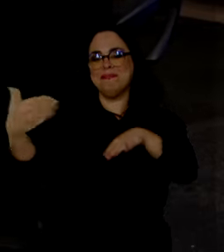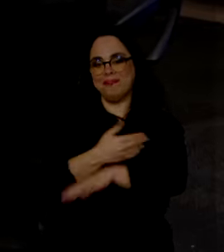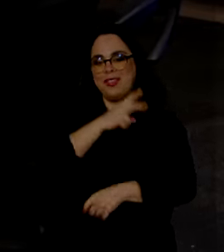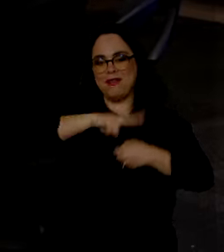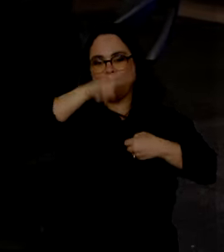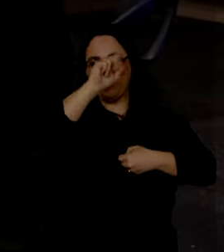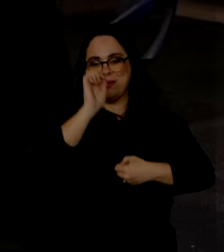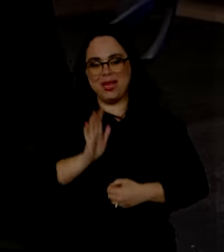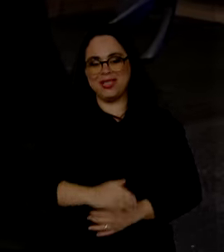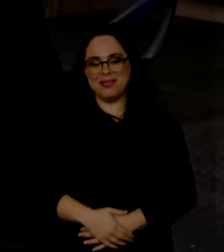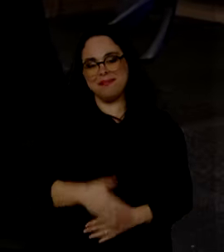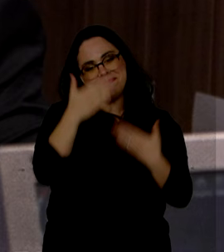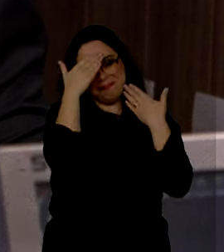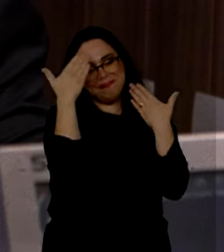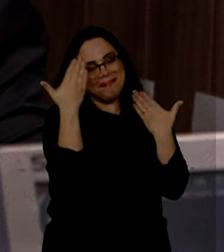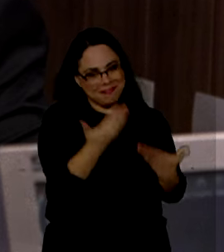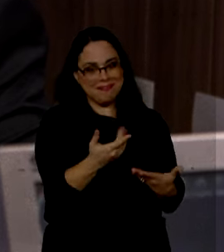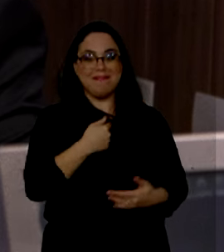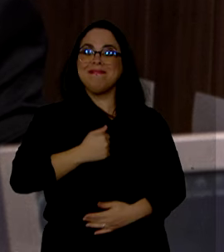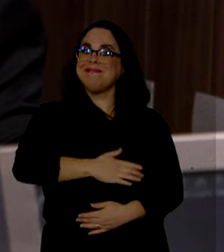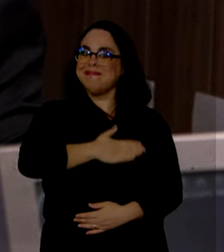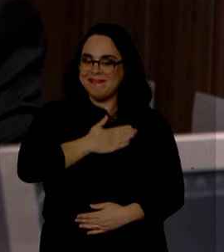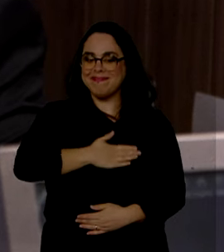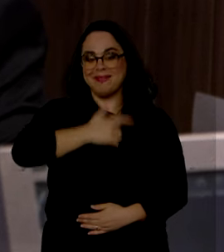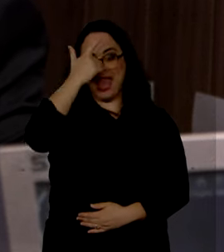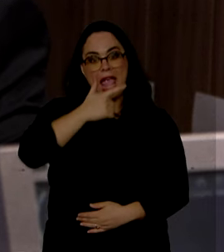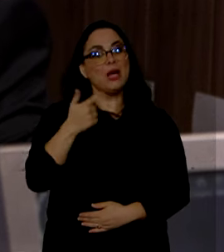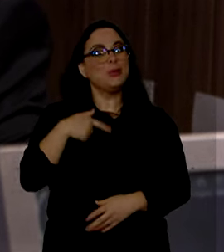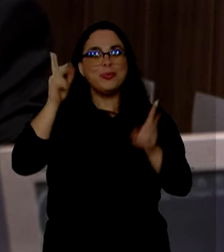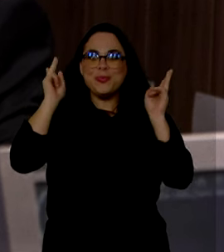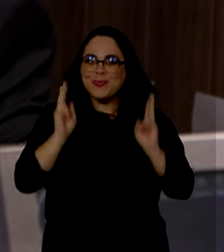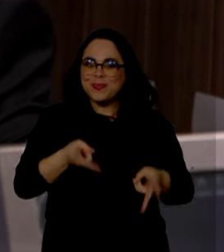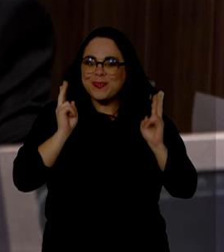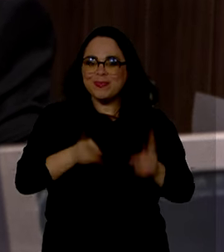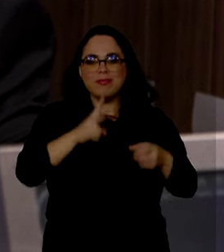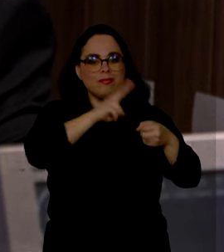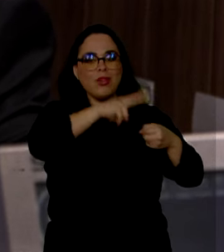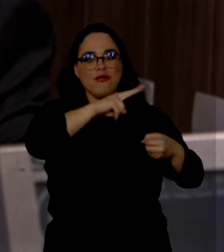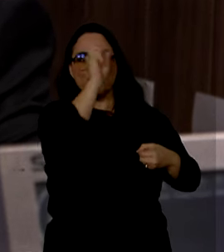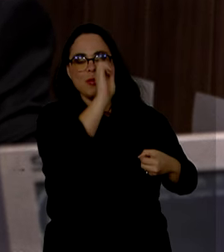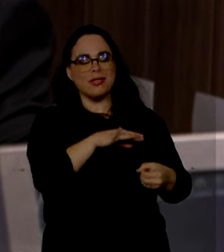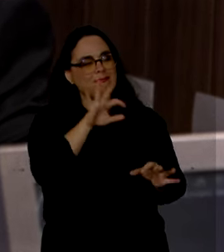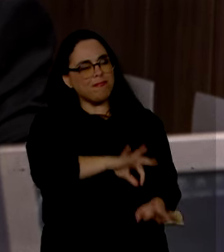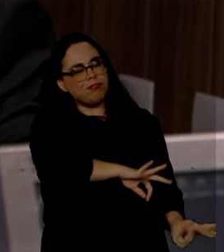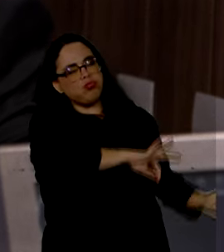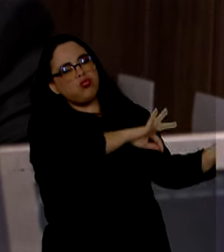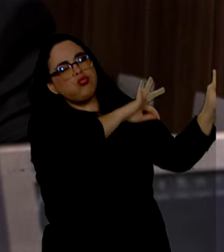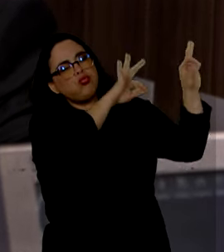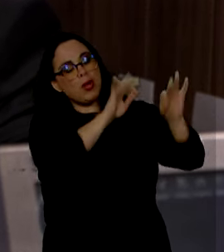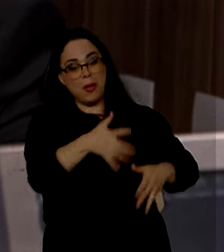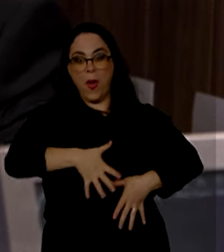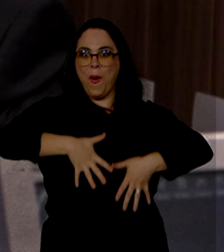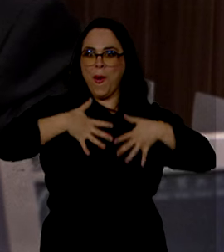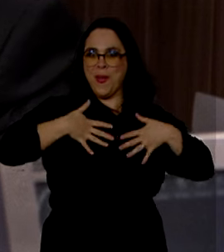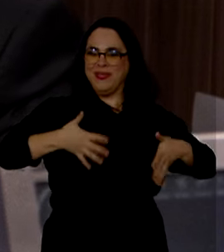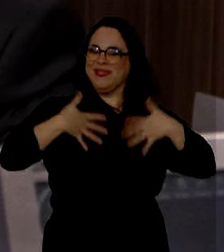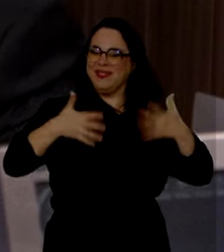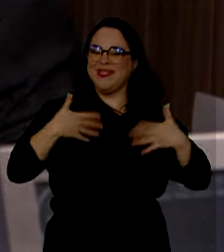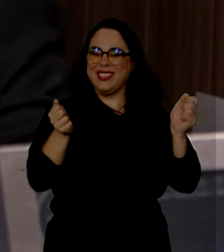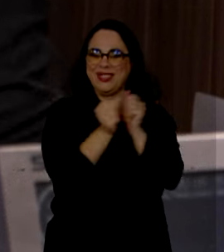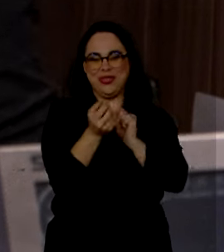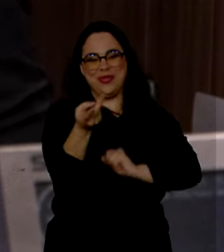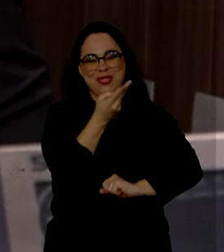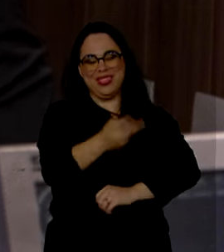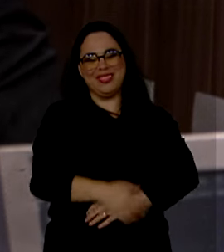na Voz do Brasil. Obrigado, um prazer. Eu sou ouvinte sempre da Voz do Brasil. Uma grande honra e alegria estar aqui com vocês.